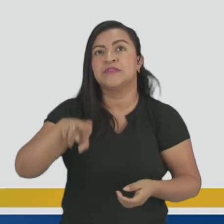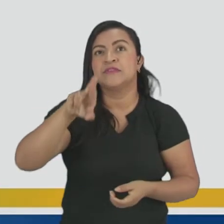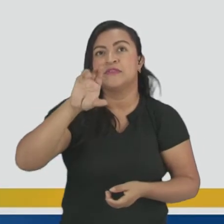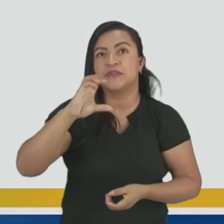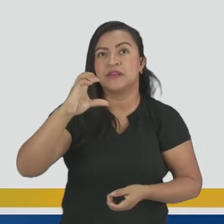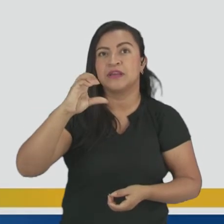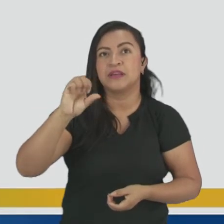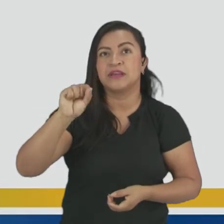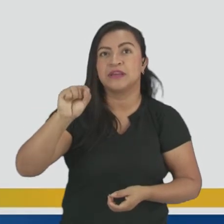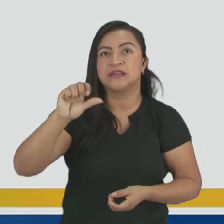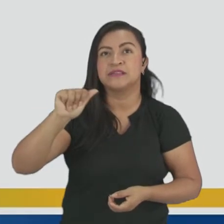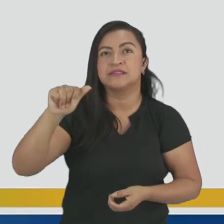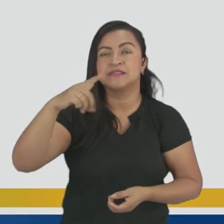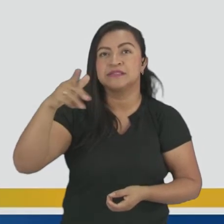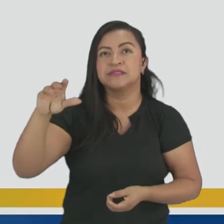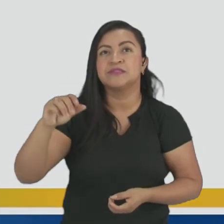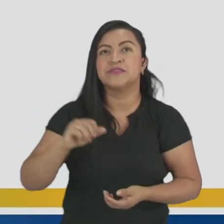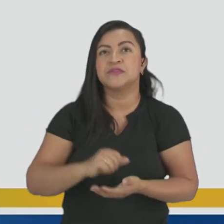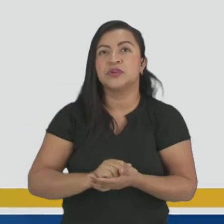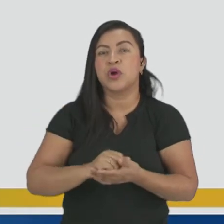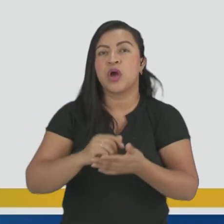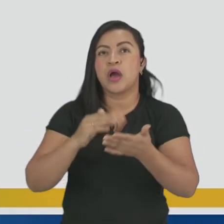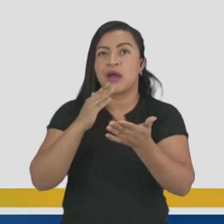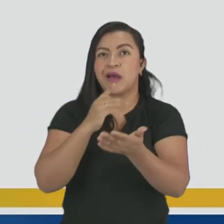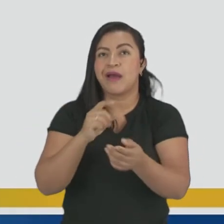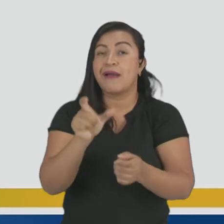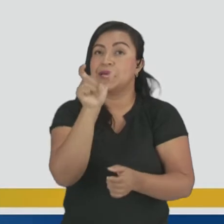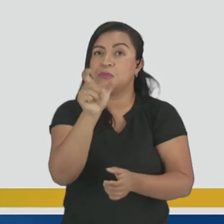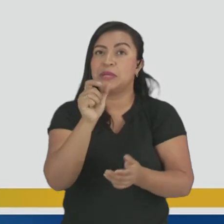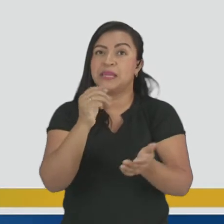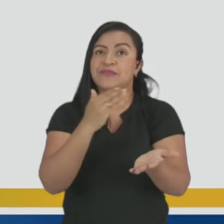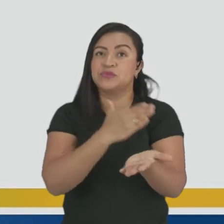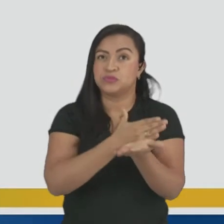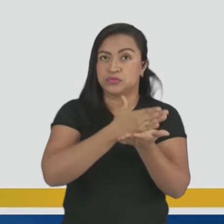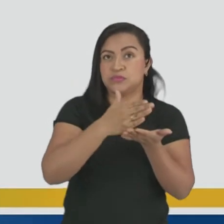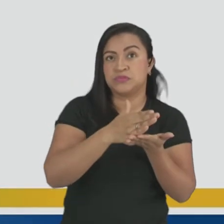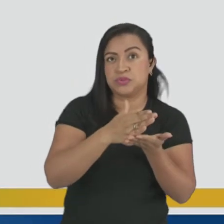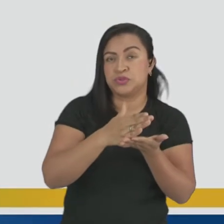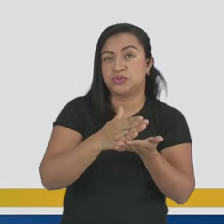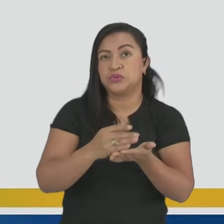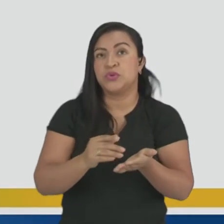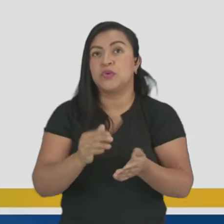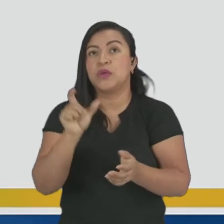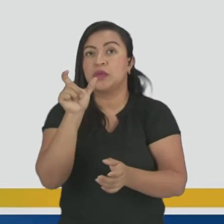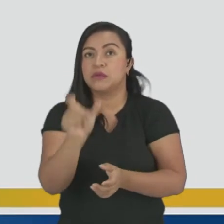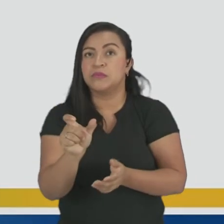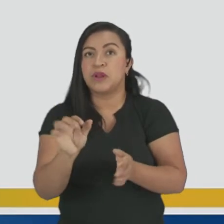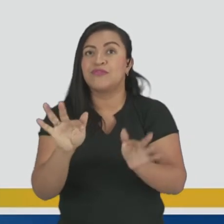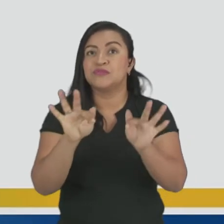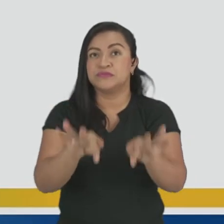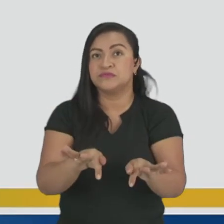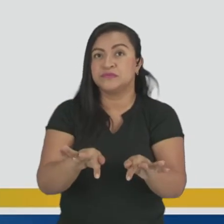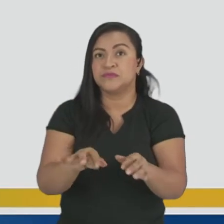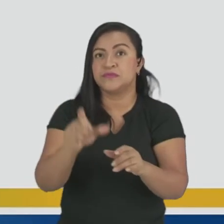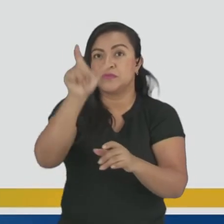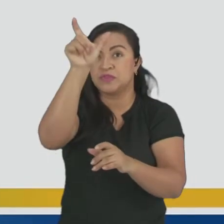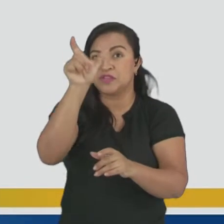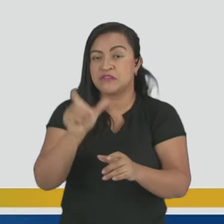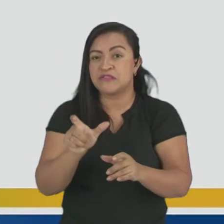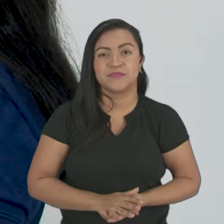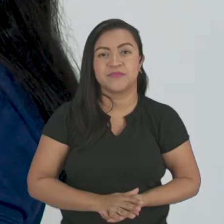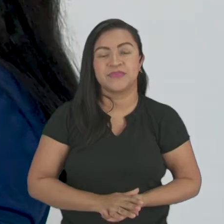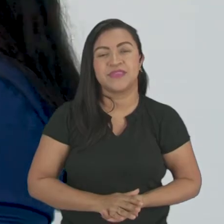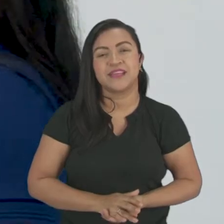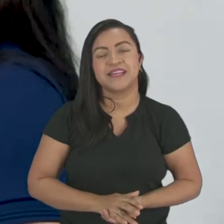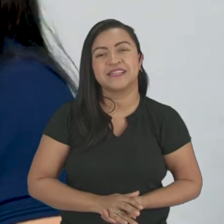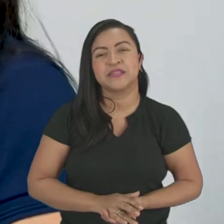últimas palavras, a palavra inicial, perdão, e a última palavra dessa página aí, desse dicionário, como no exemplo que eu tenho